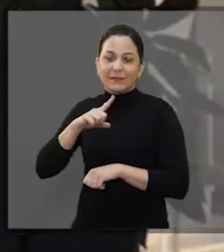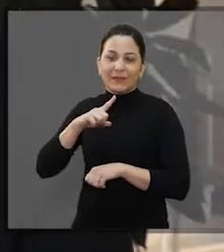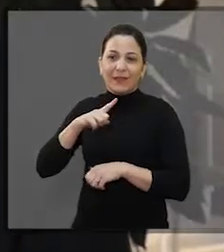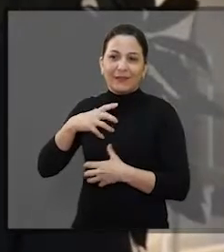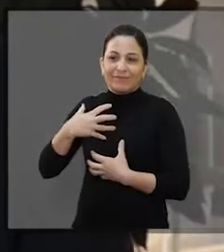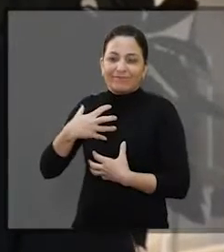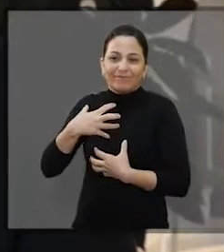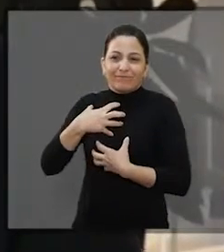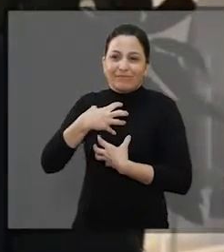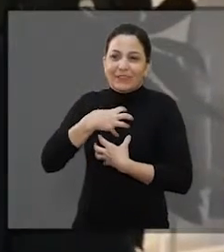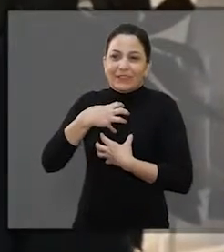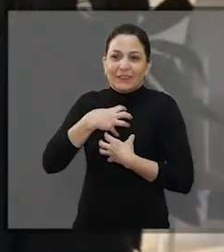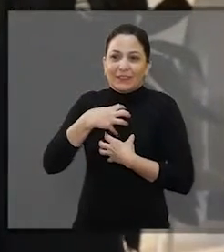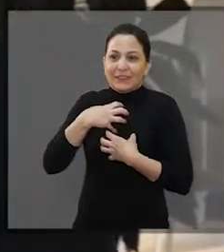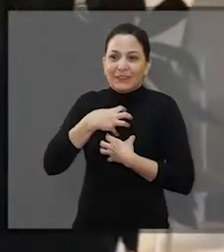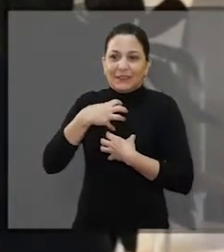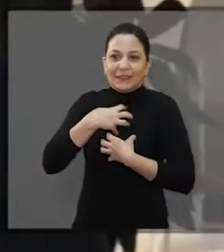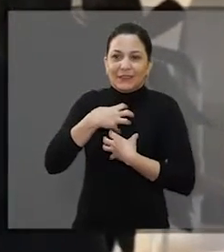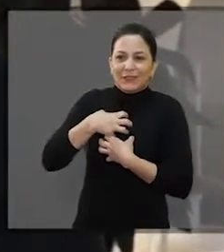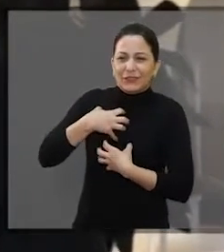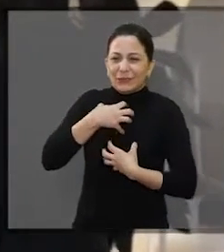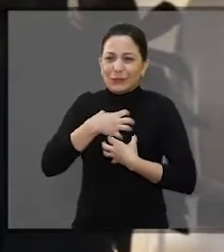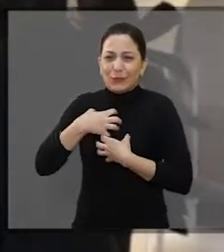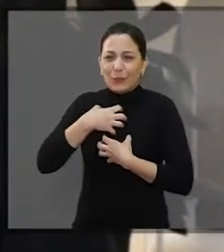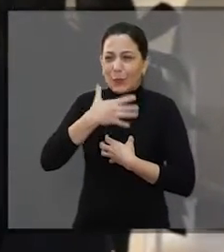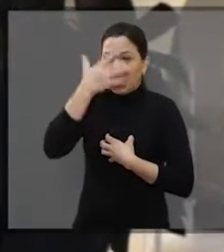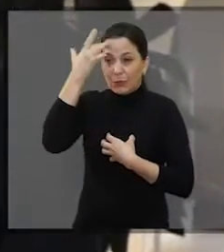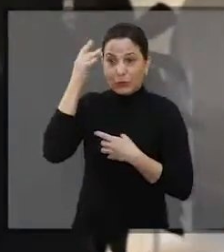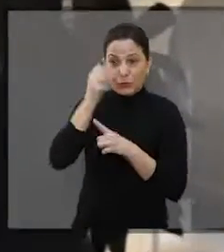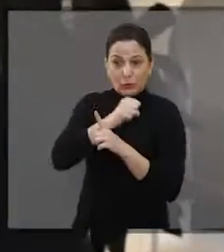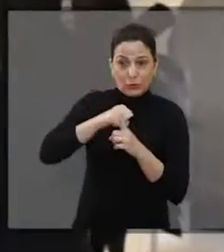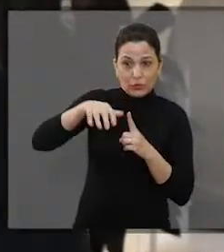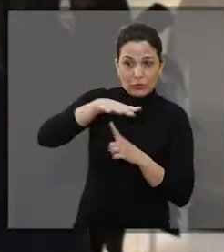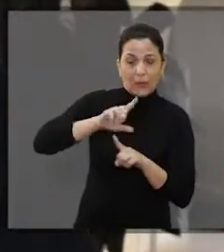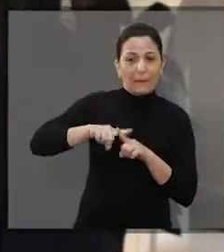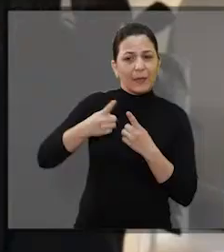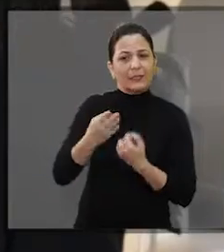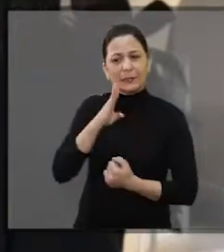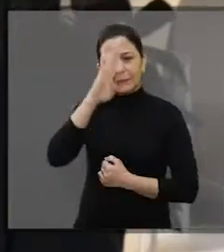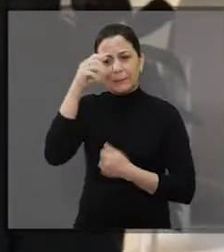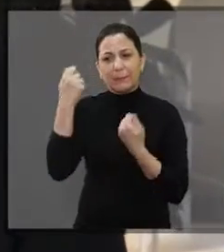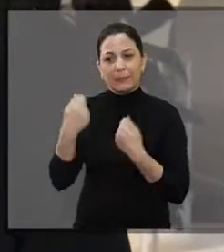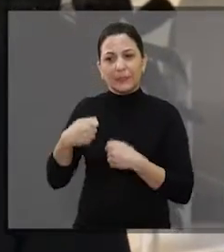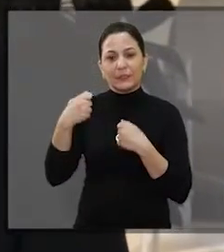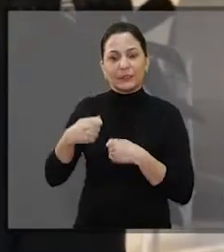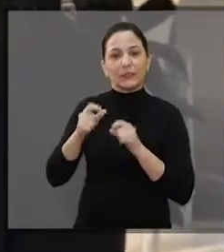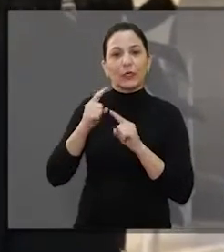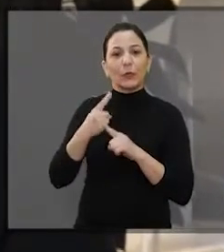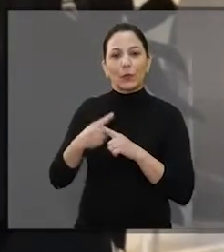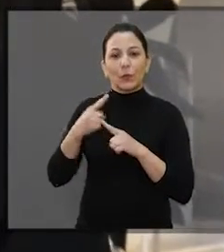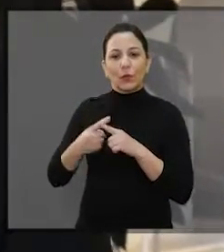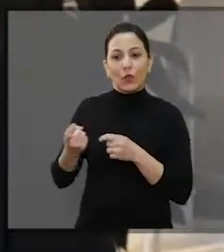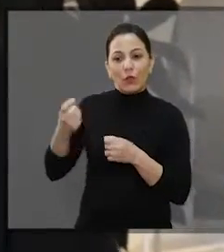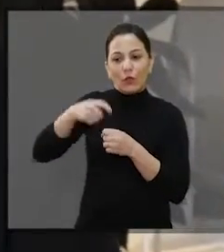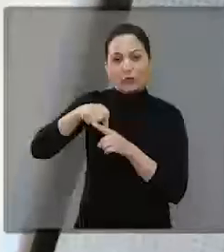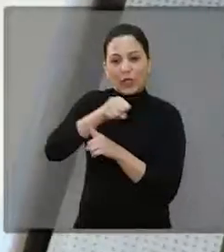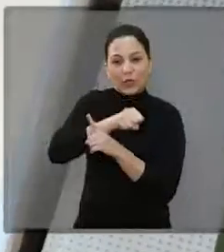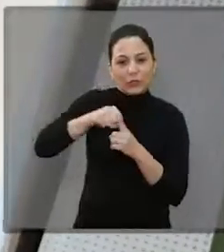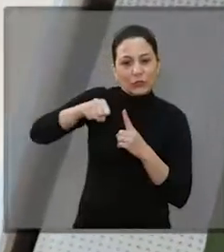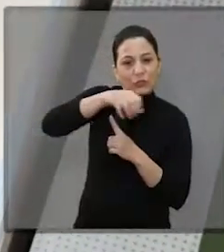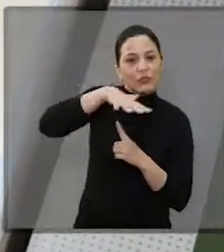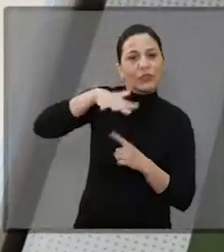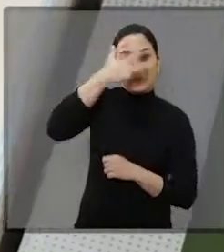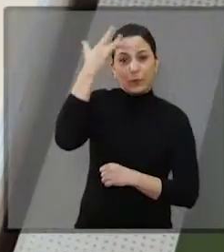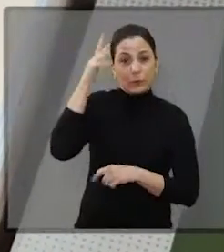desconforto para a sociedade, mas isso é fundamental, porque isso permite a